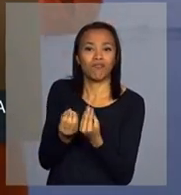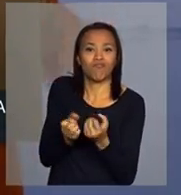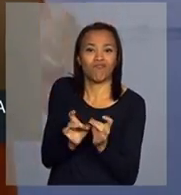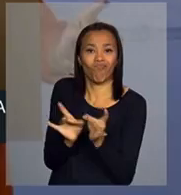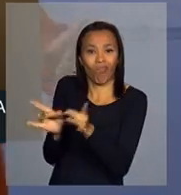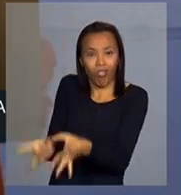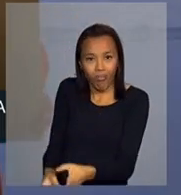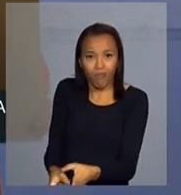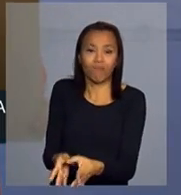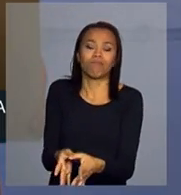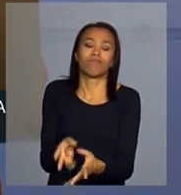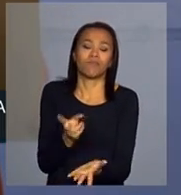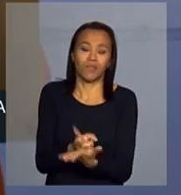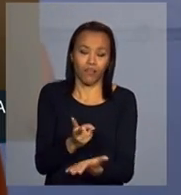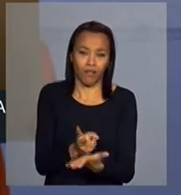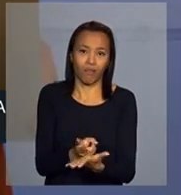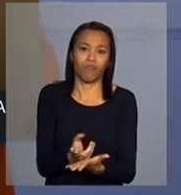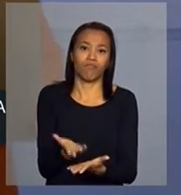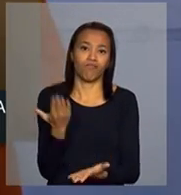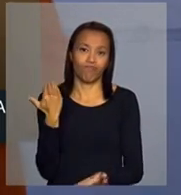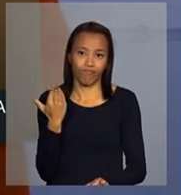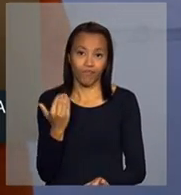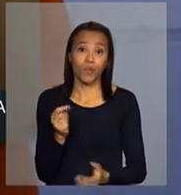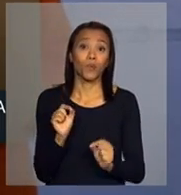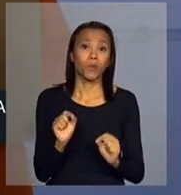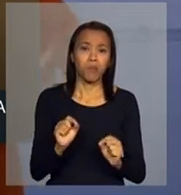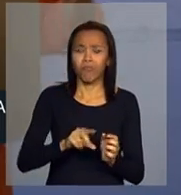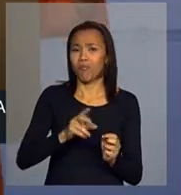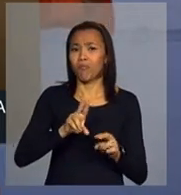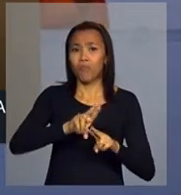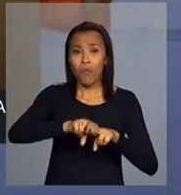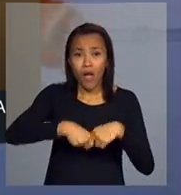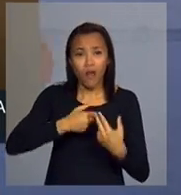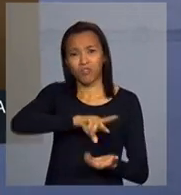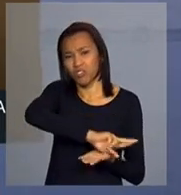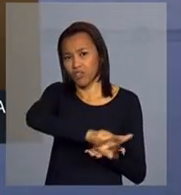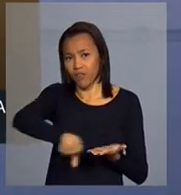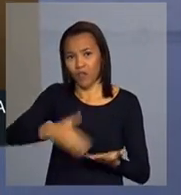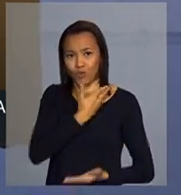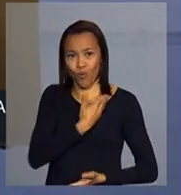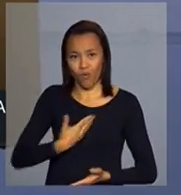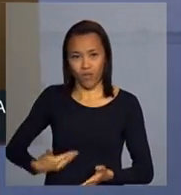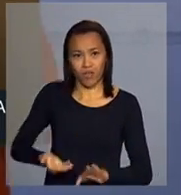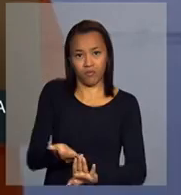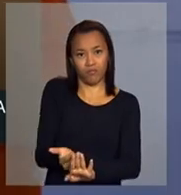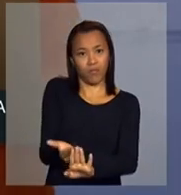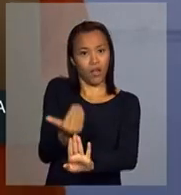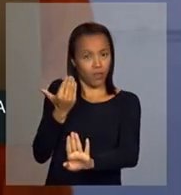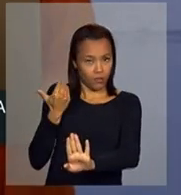forma deliberada por vários governos que me antecederam.